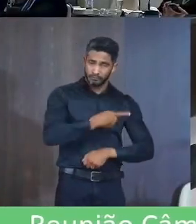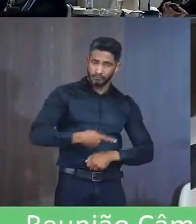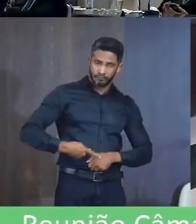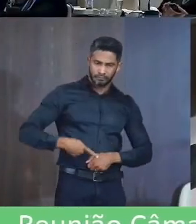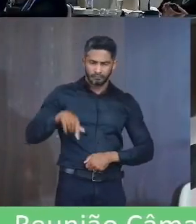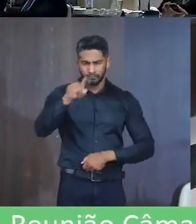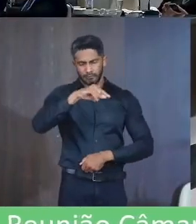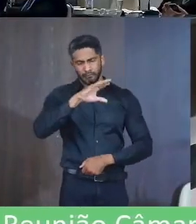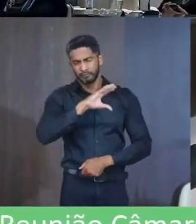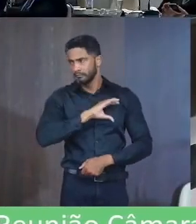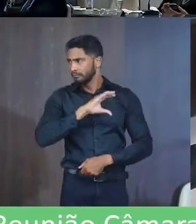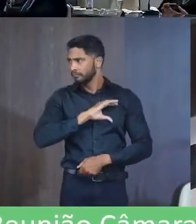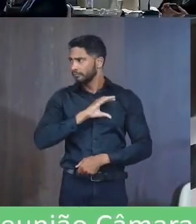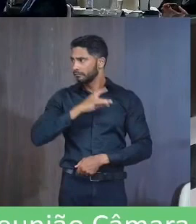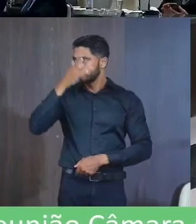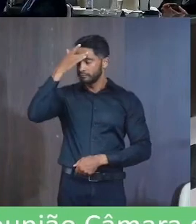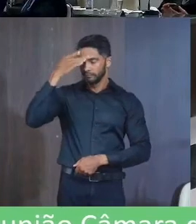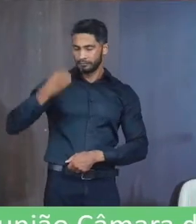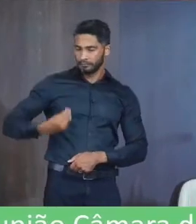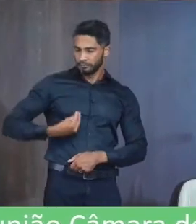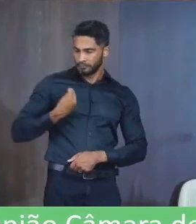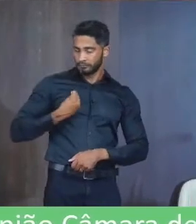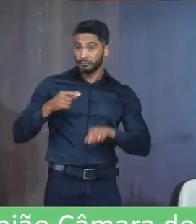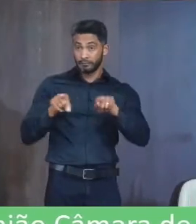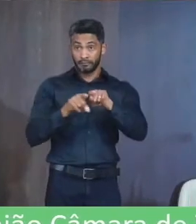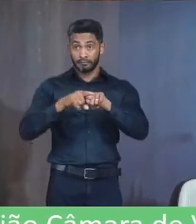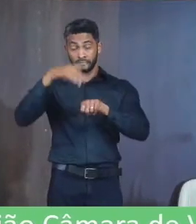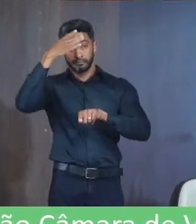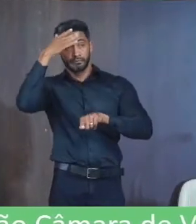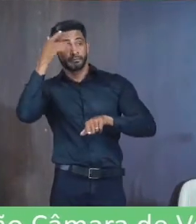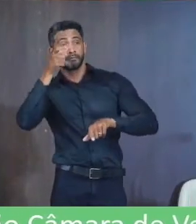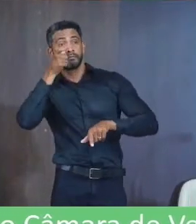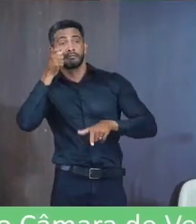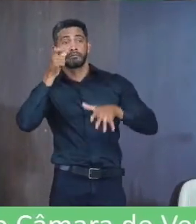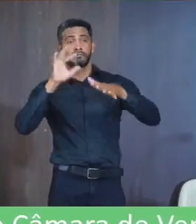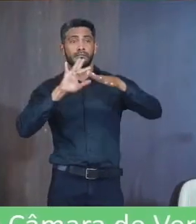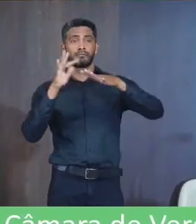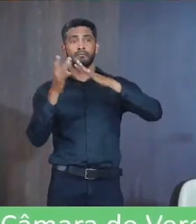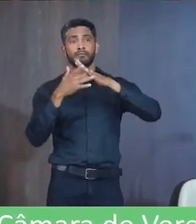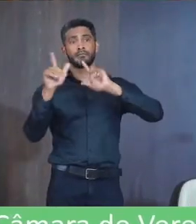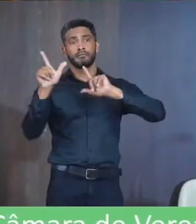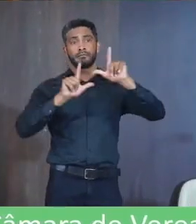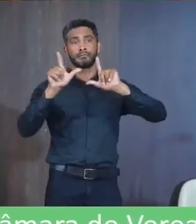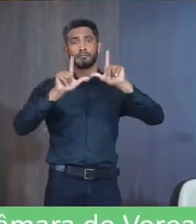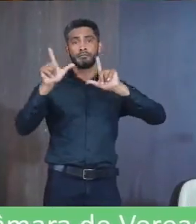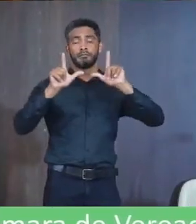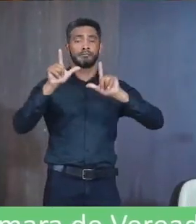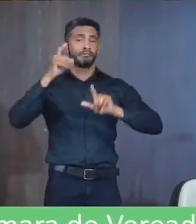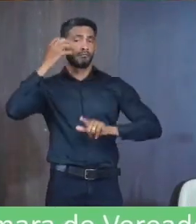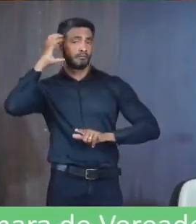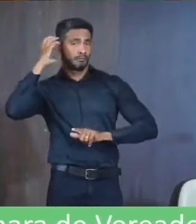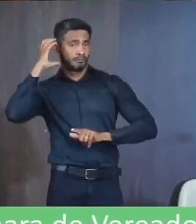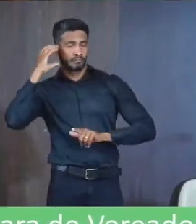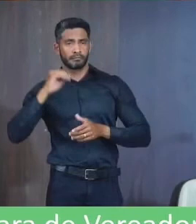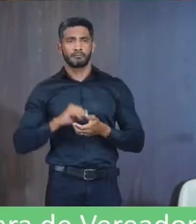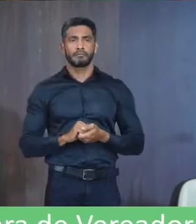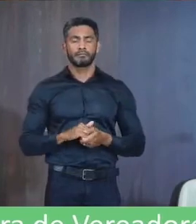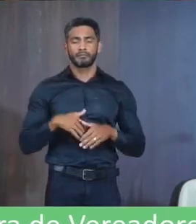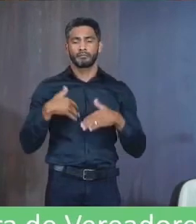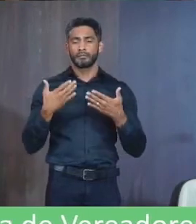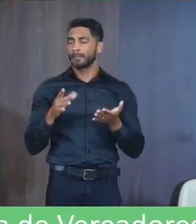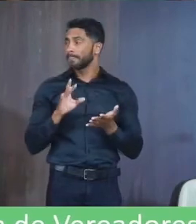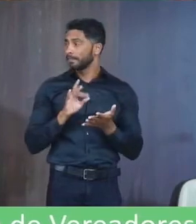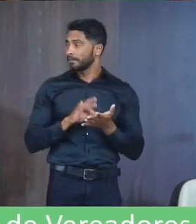Novos colegas Público presente Público que nos assiste Pelas redes sociais TV e rádio Na